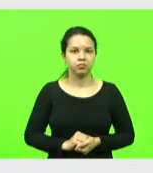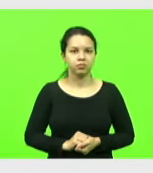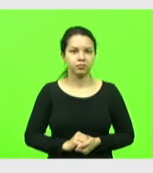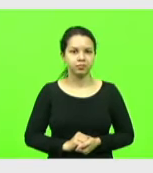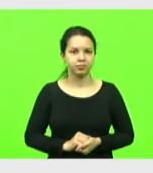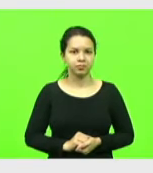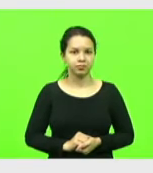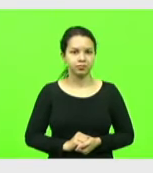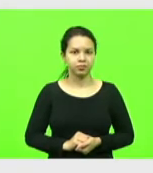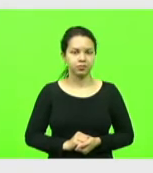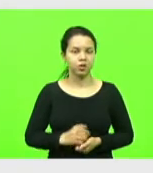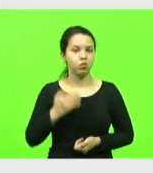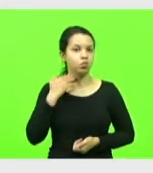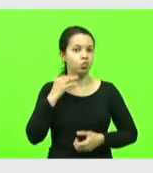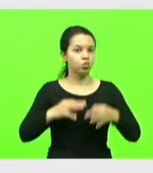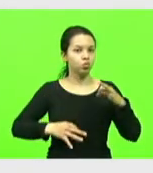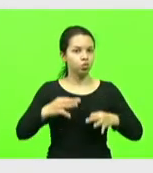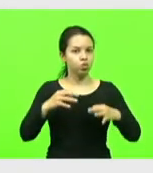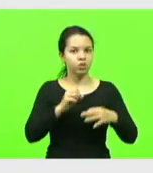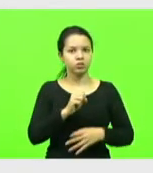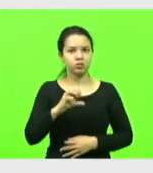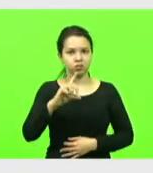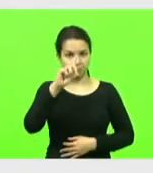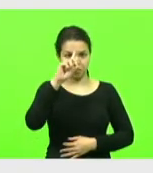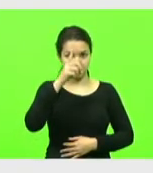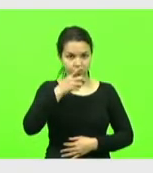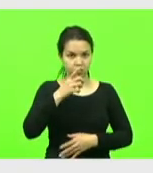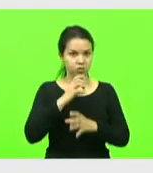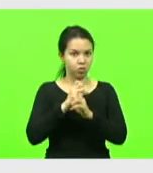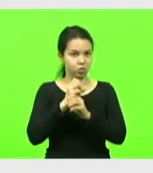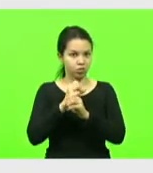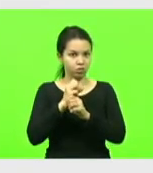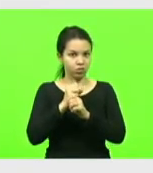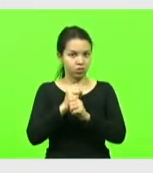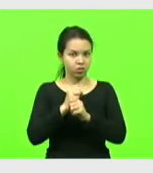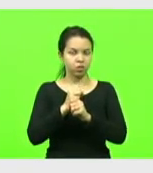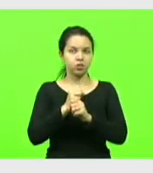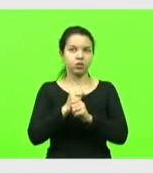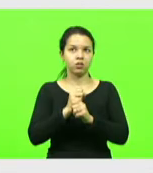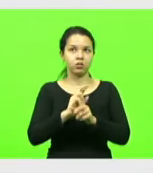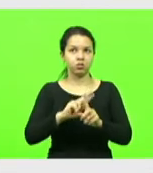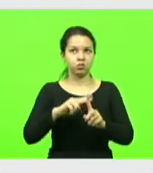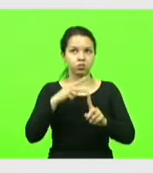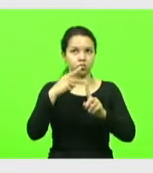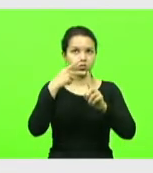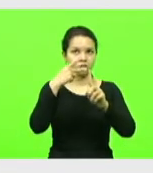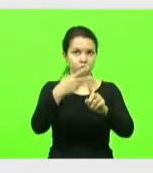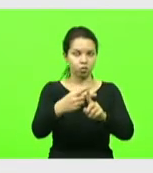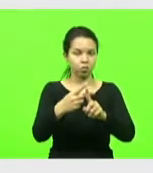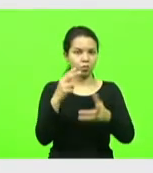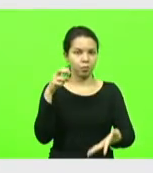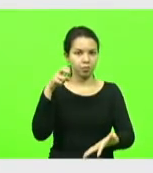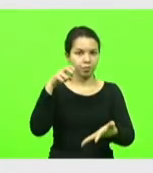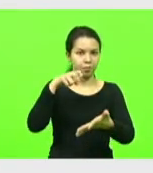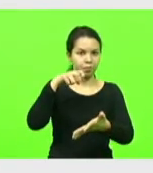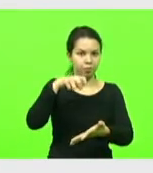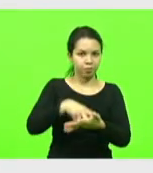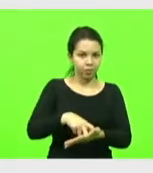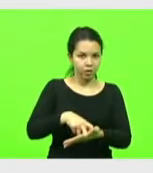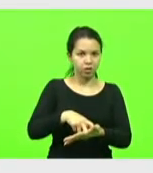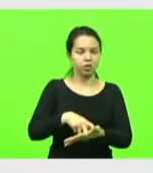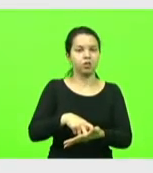juiz de SC manda contar em dobro pena cumprida por condenado em presídio com